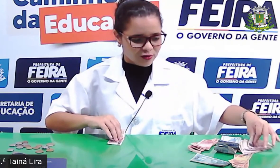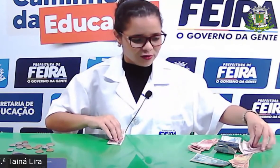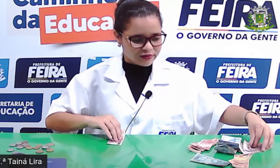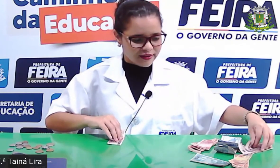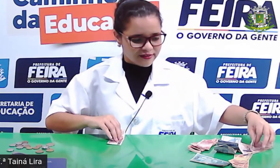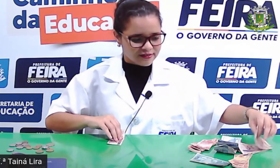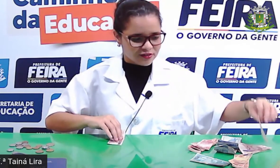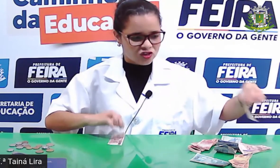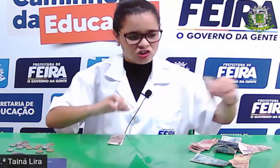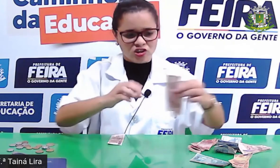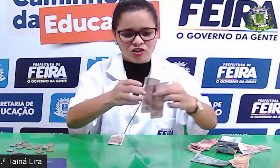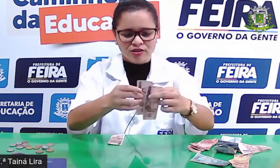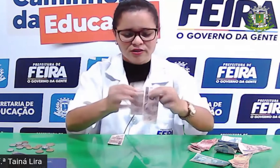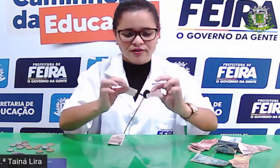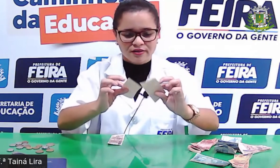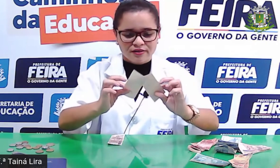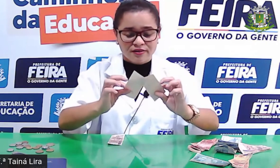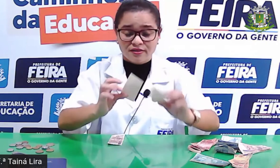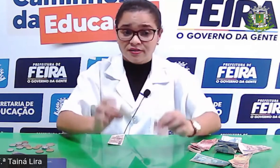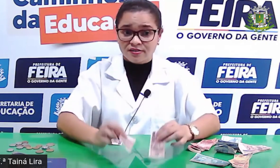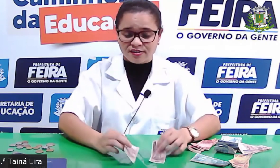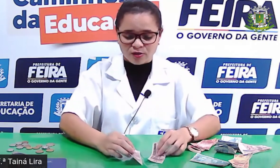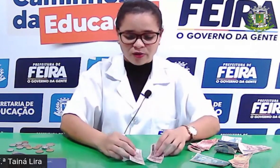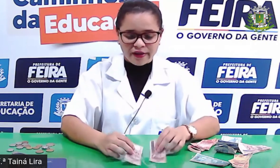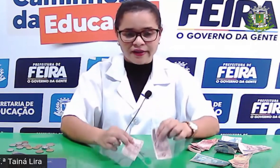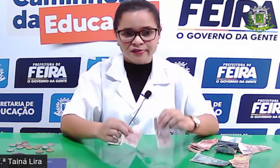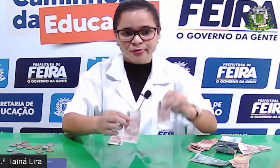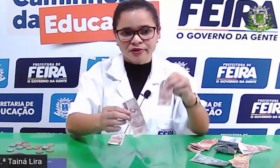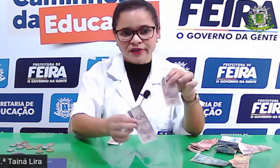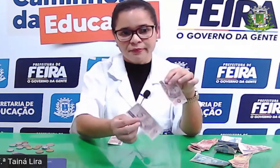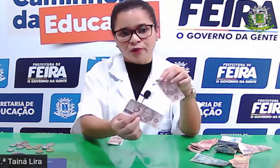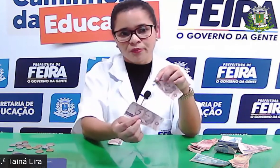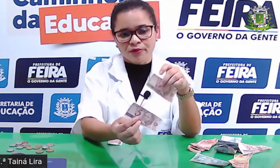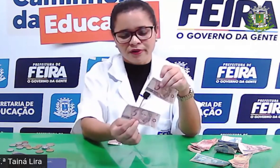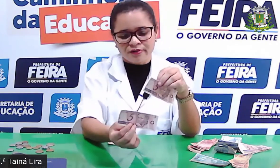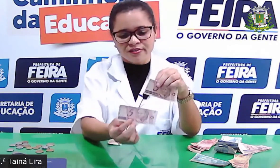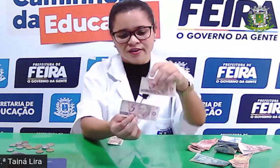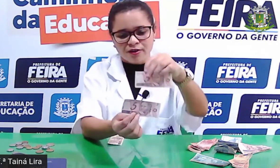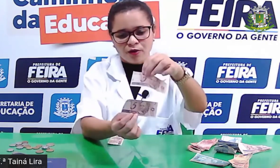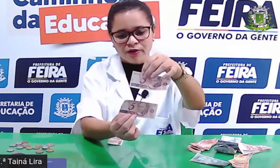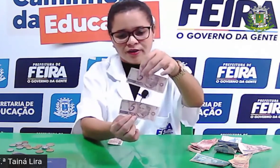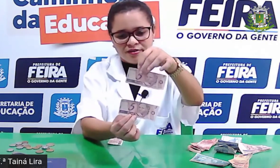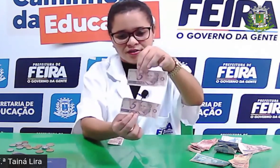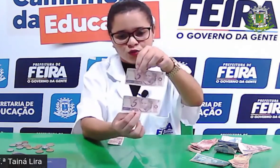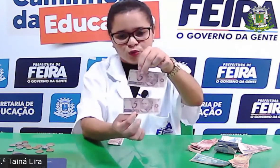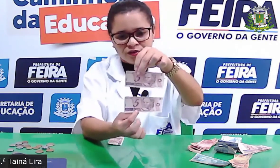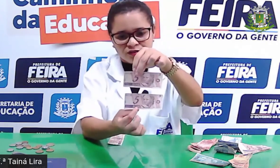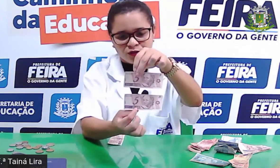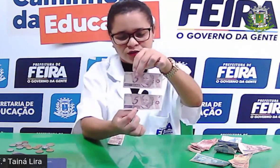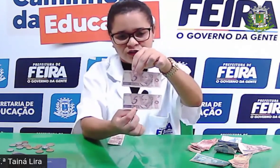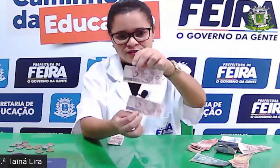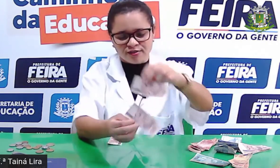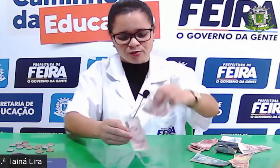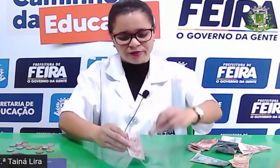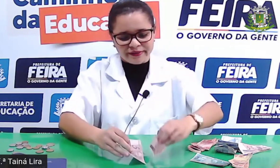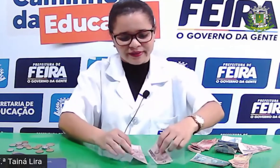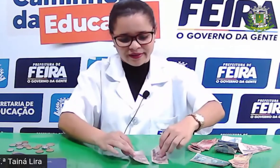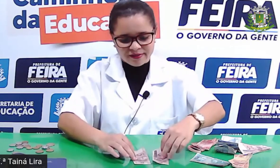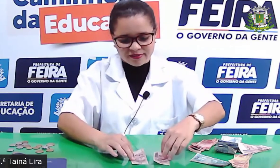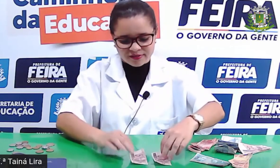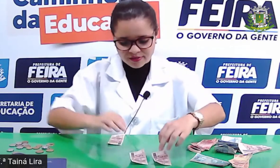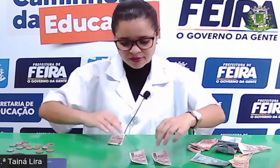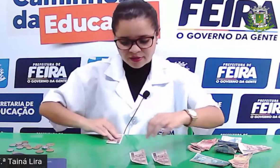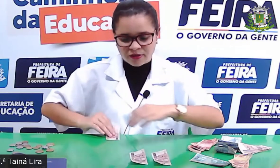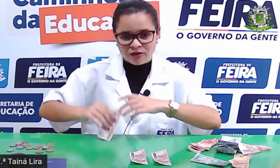3 notas de 5 reais, por quê, pró? Porque eu sei, ó, que essas duas notas de 5 dá